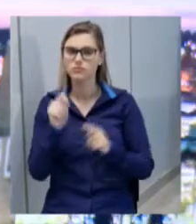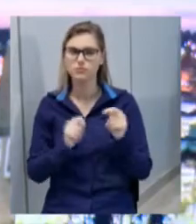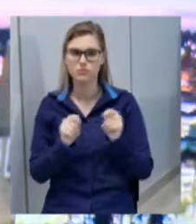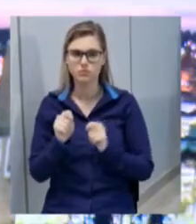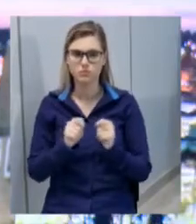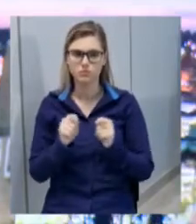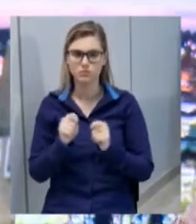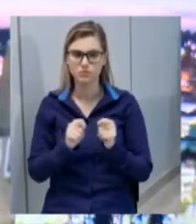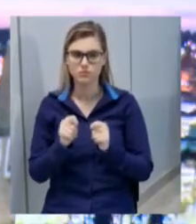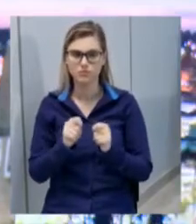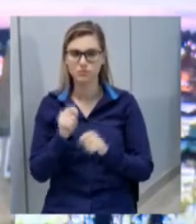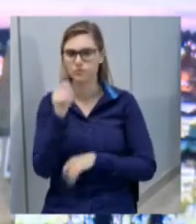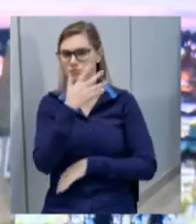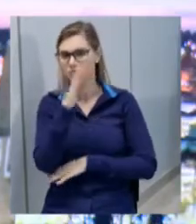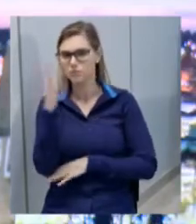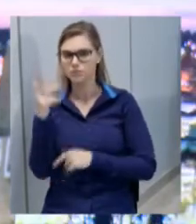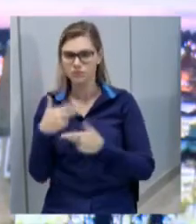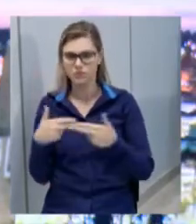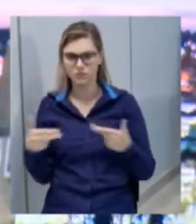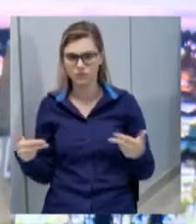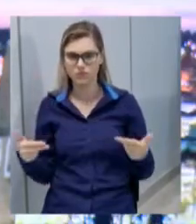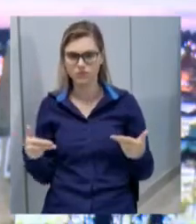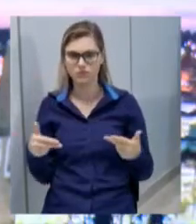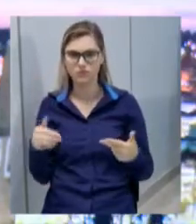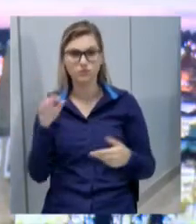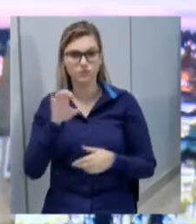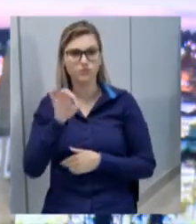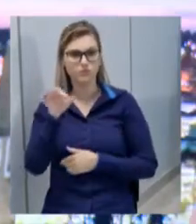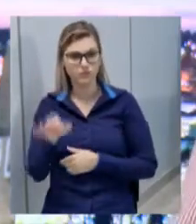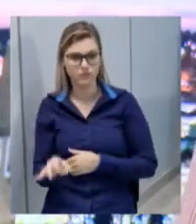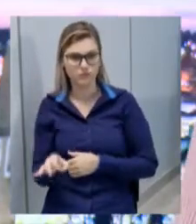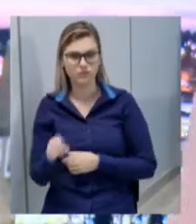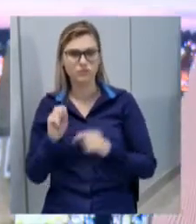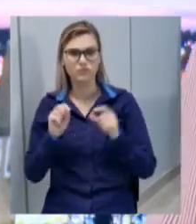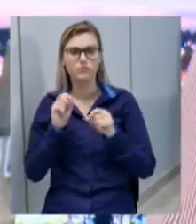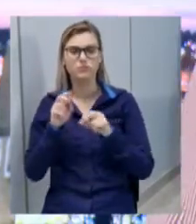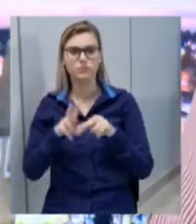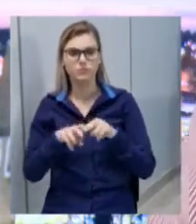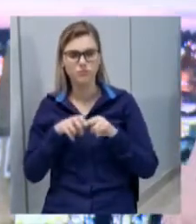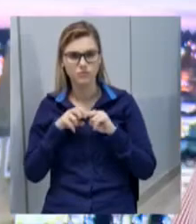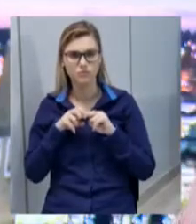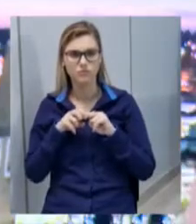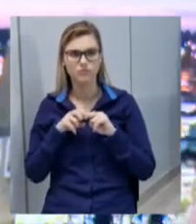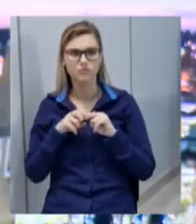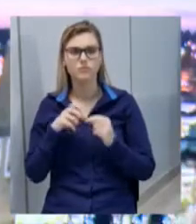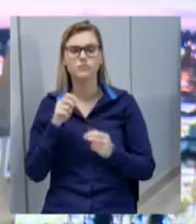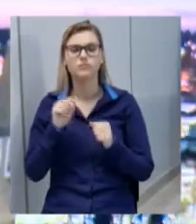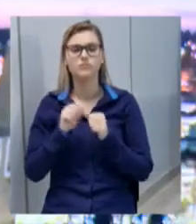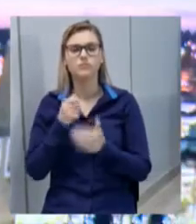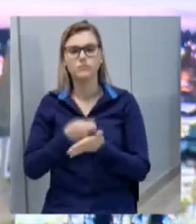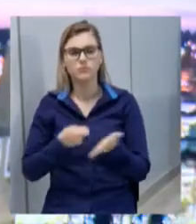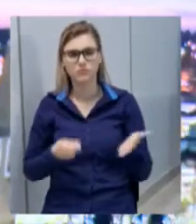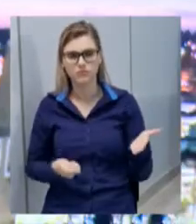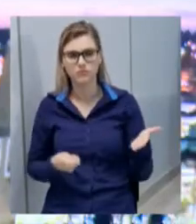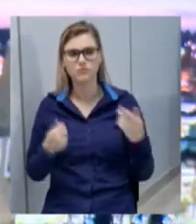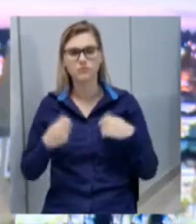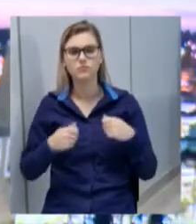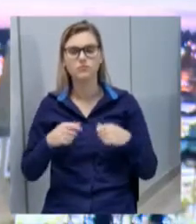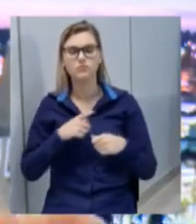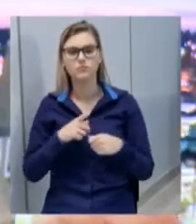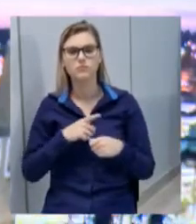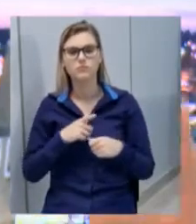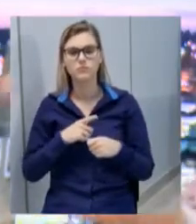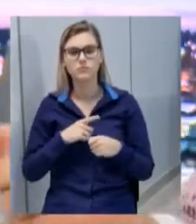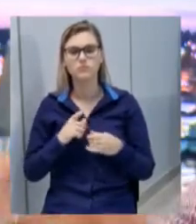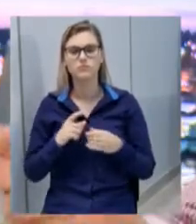ambiental da forma correta, e que, para isso, se efetivar, precisaria da outorga, porque